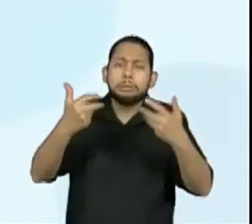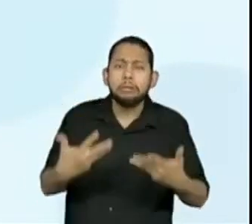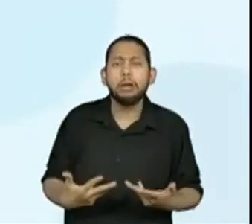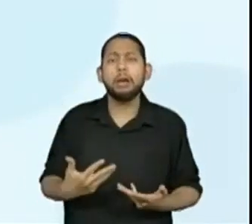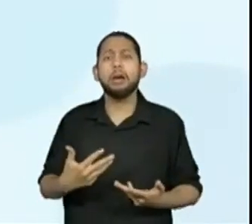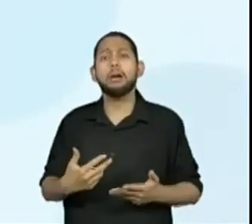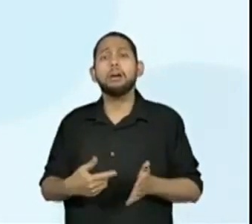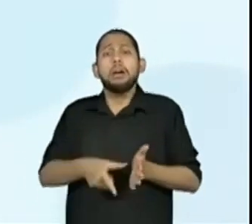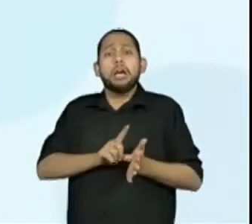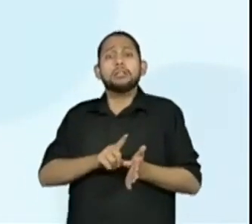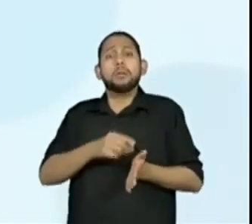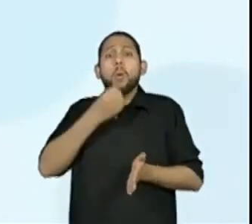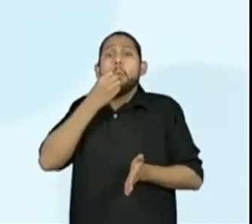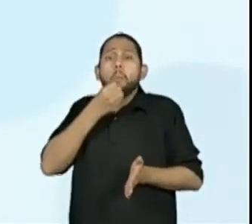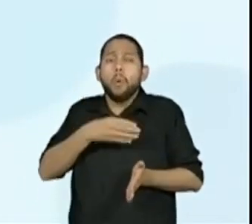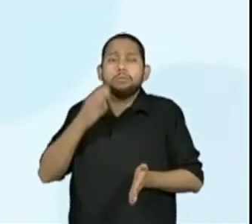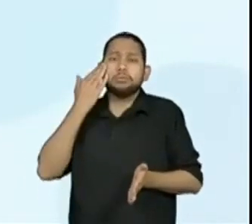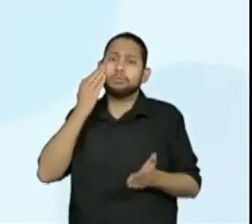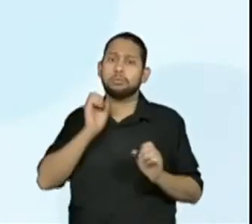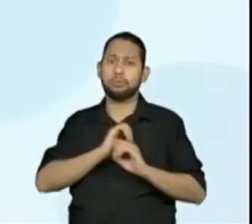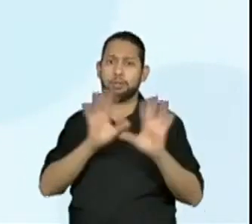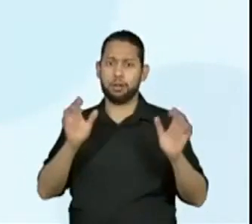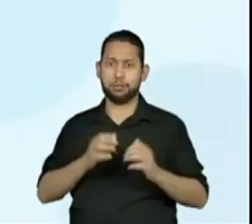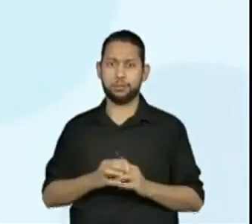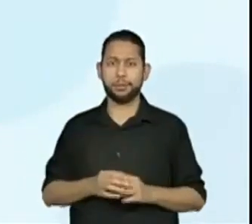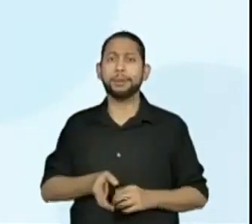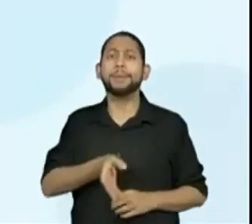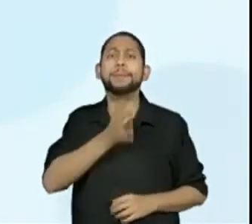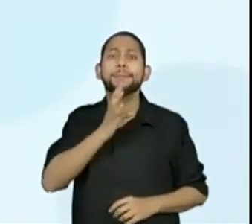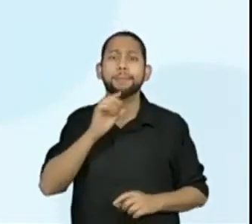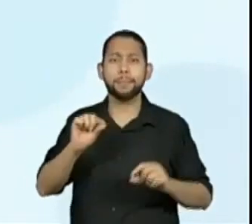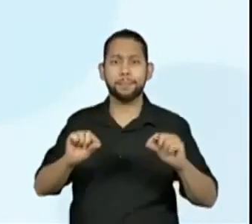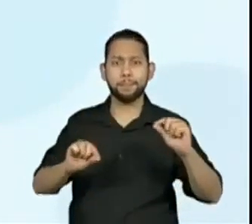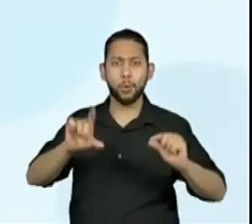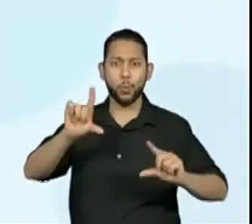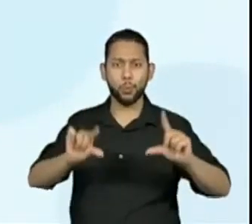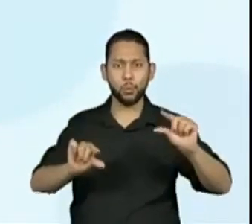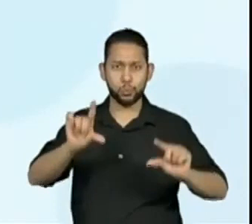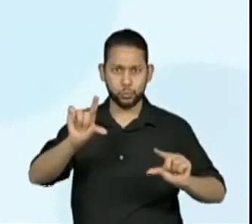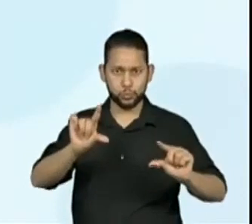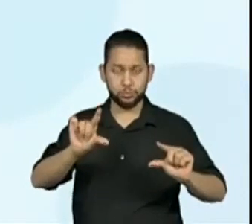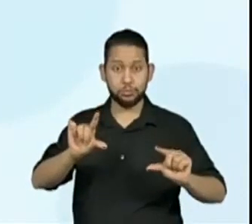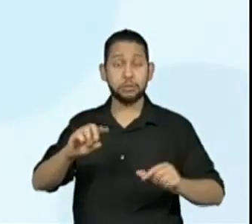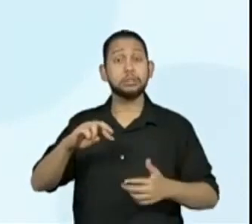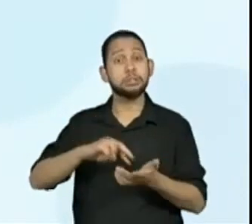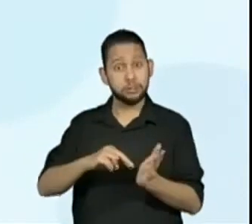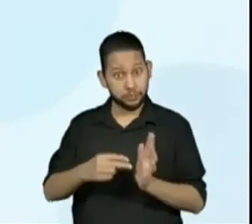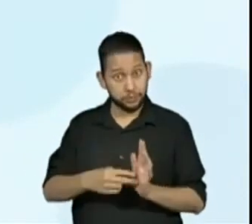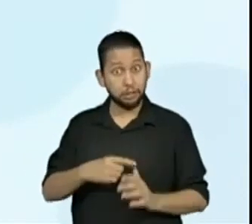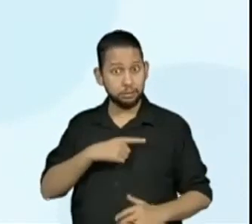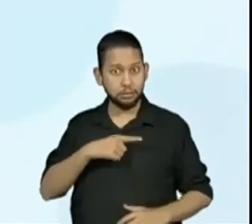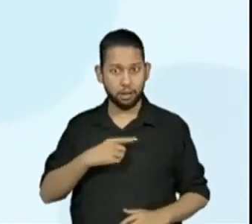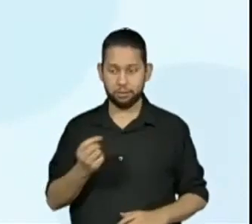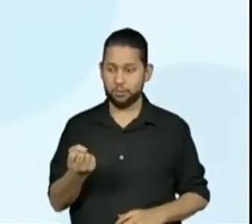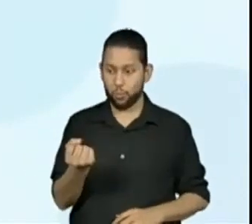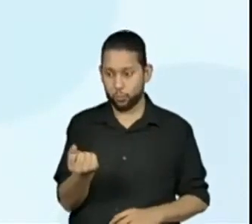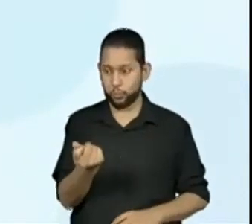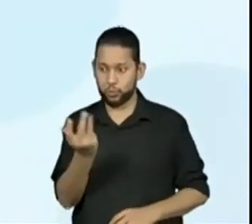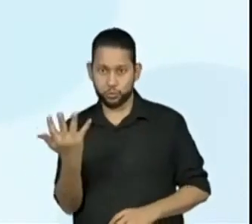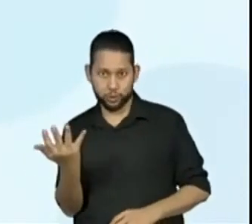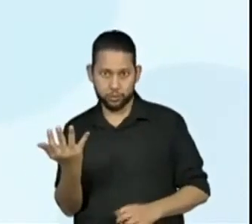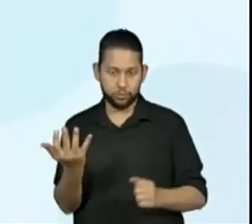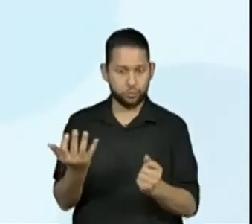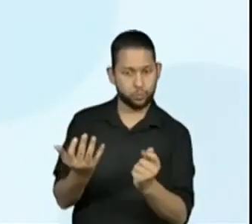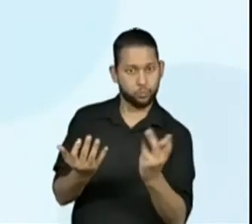isso faz todo sentido. Proporcionalidade, ela é a relação de duas grandezas distintas.